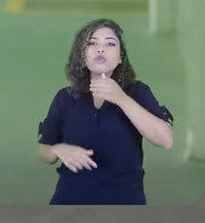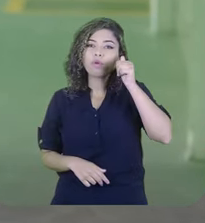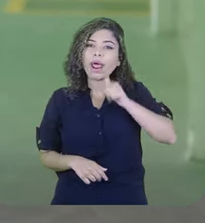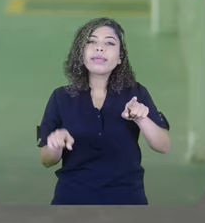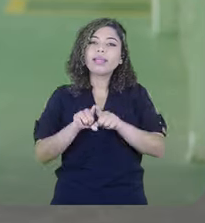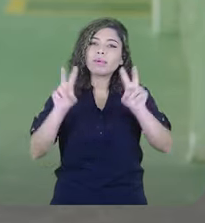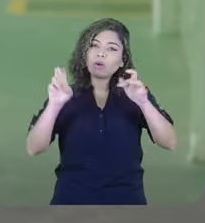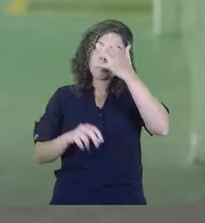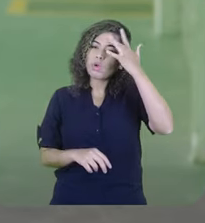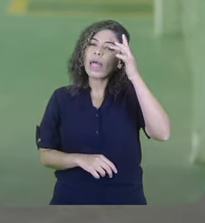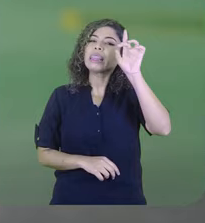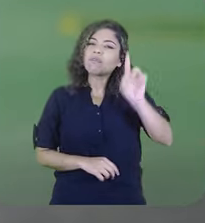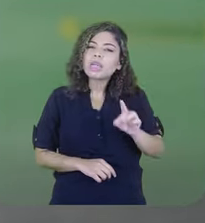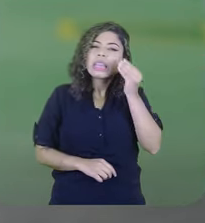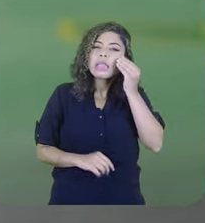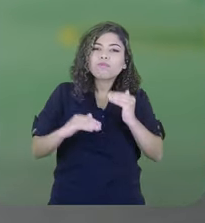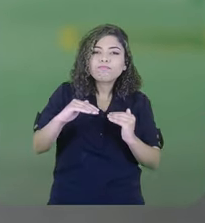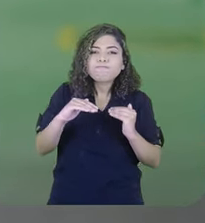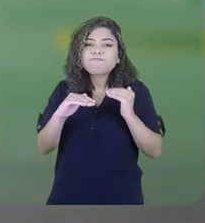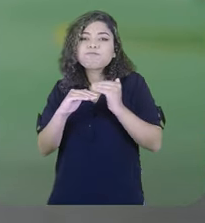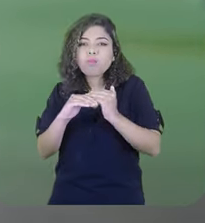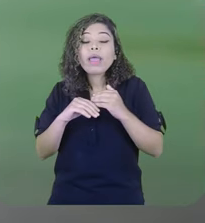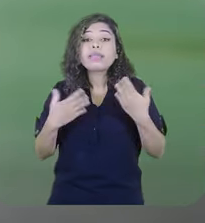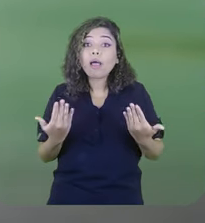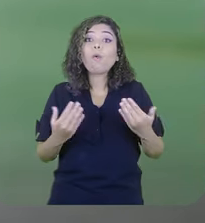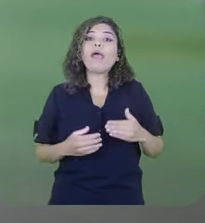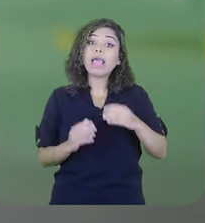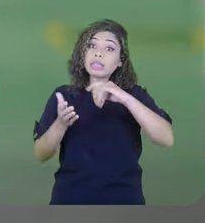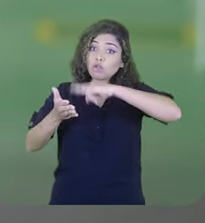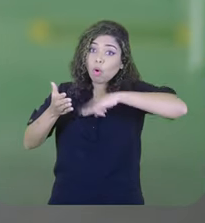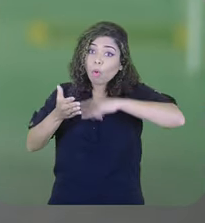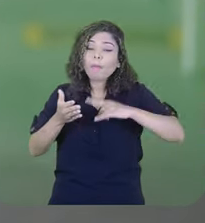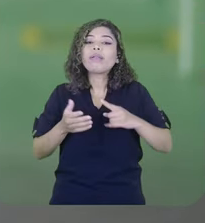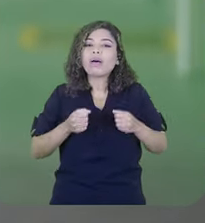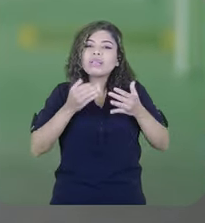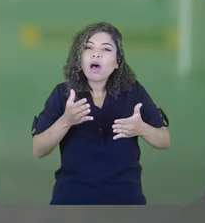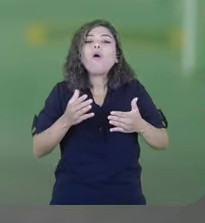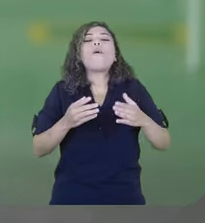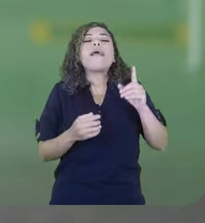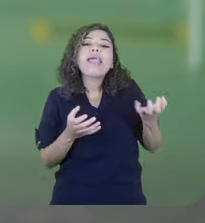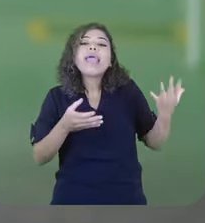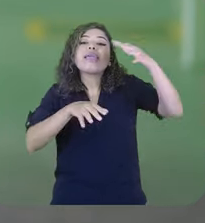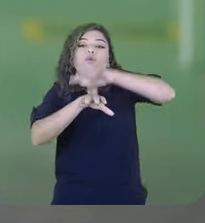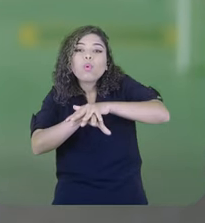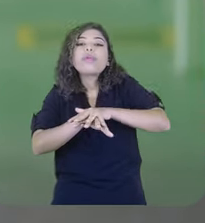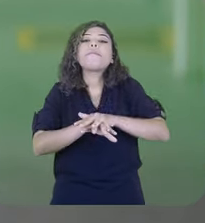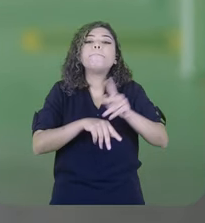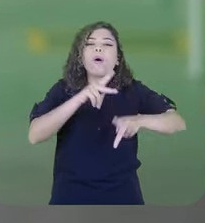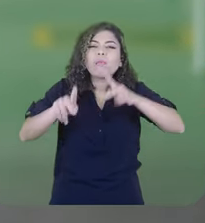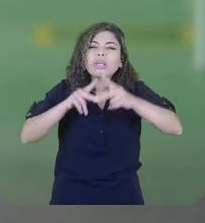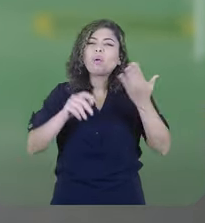relacionadas a pessoas com deficiência. As ações afirmativas buscam promover a inclusão de populações historicamente